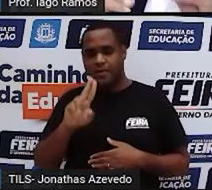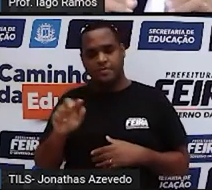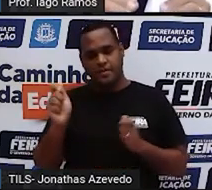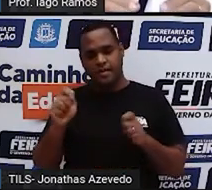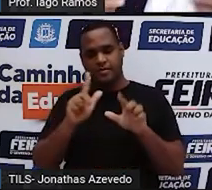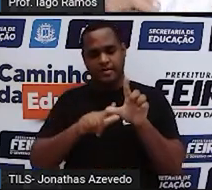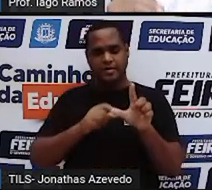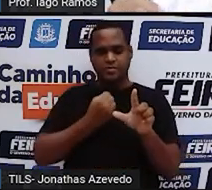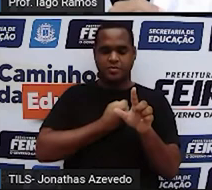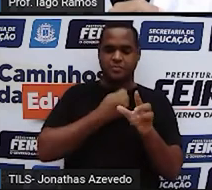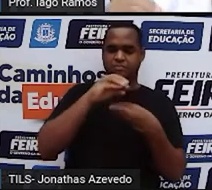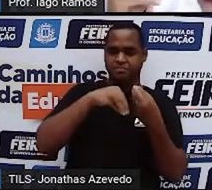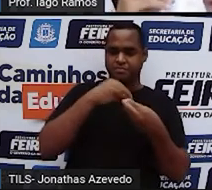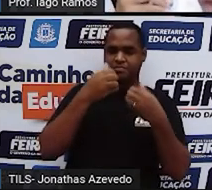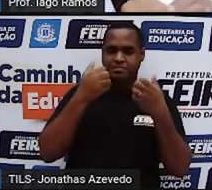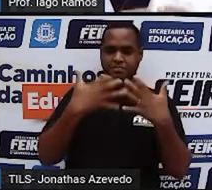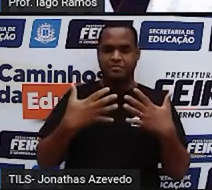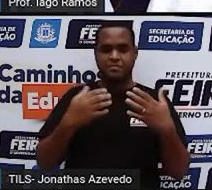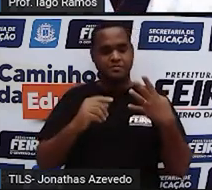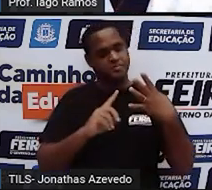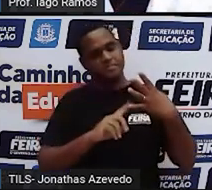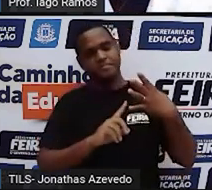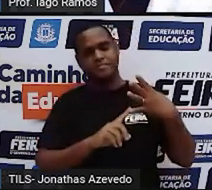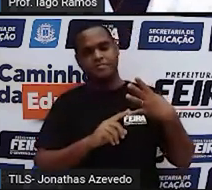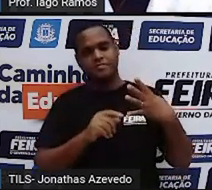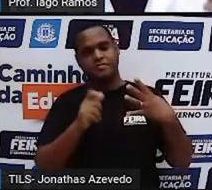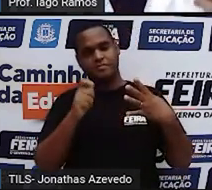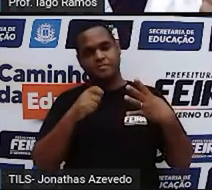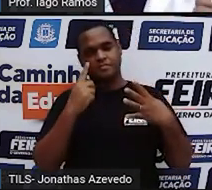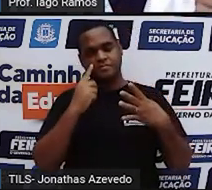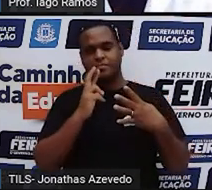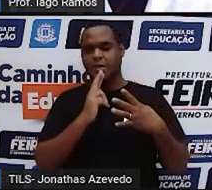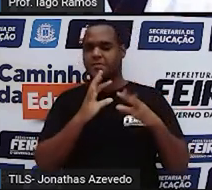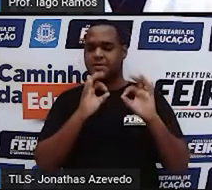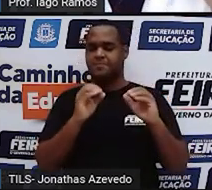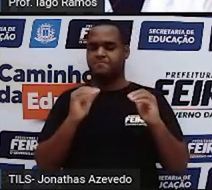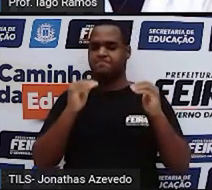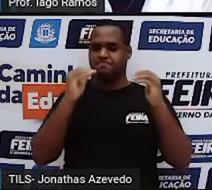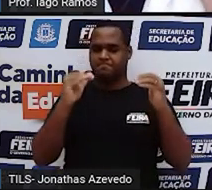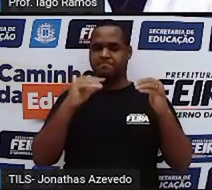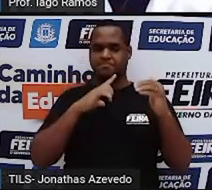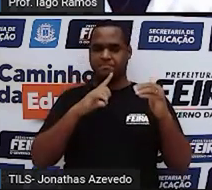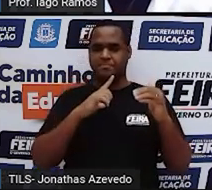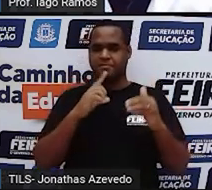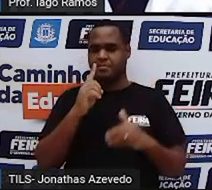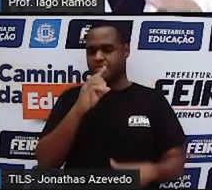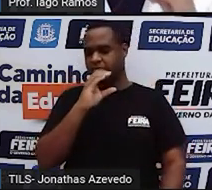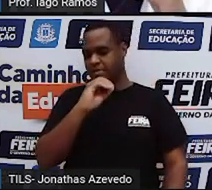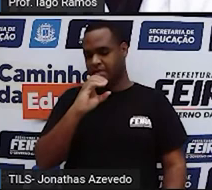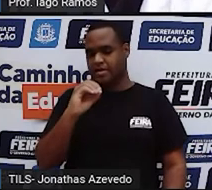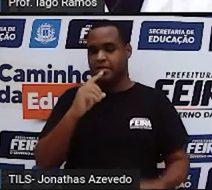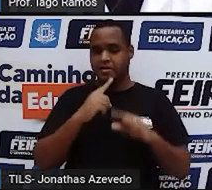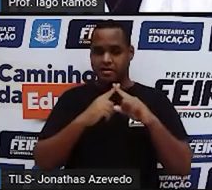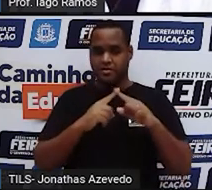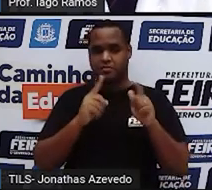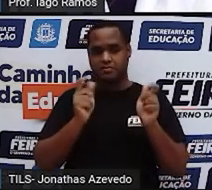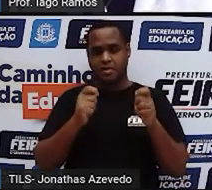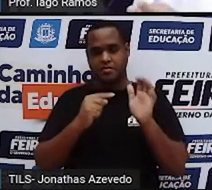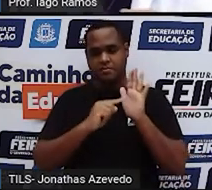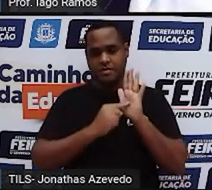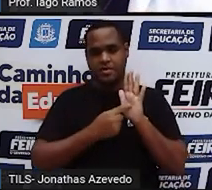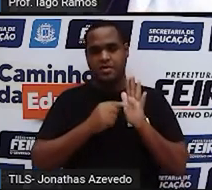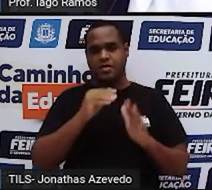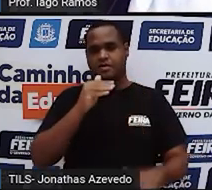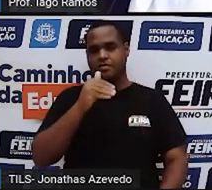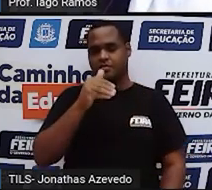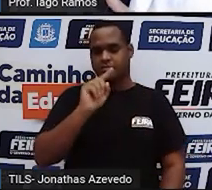O quarto passo é pegar o resultado de cima, que é 100x mais 1.000. E